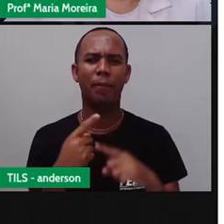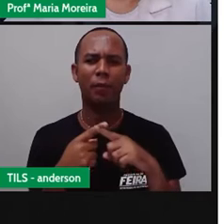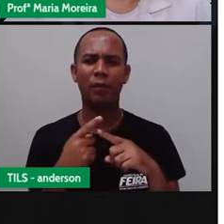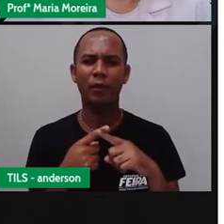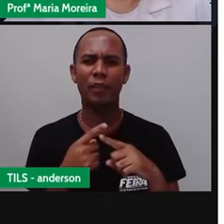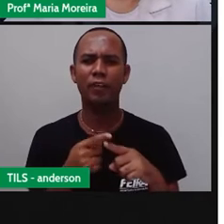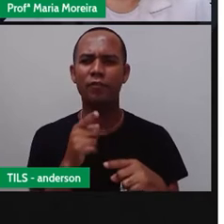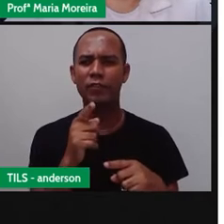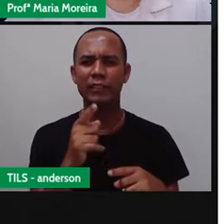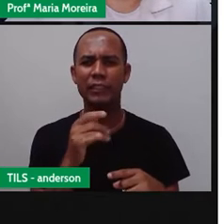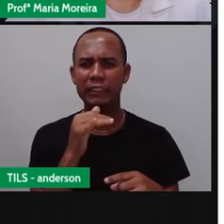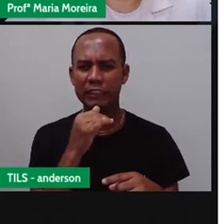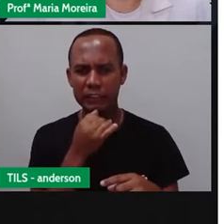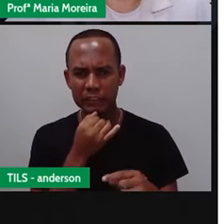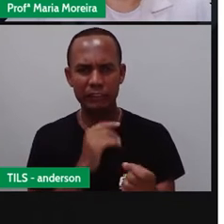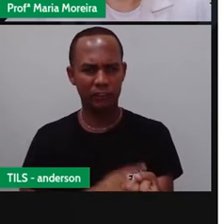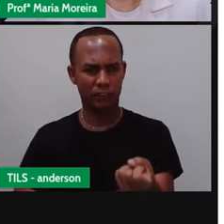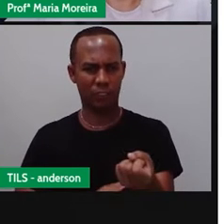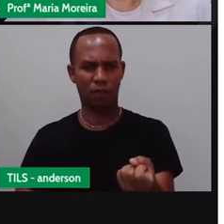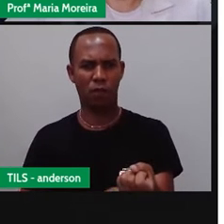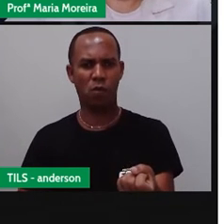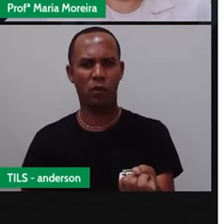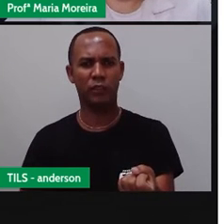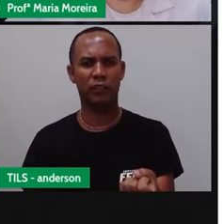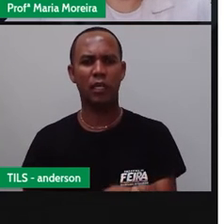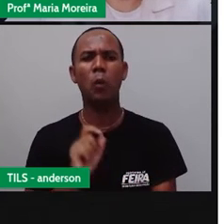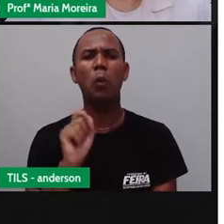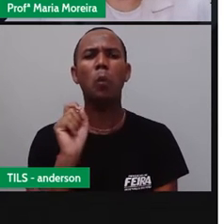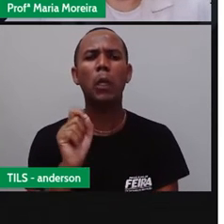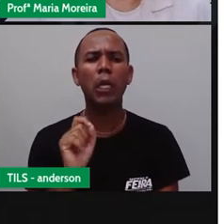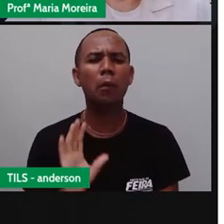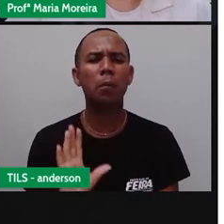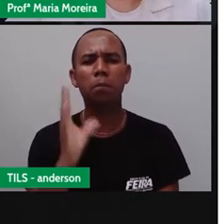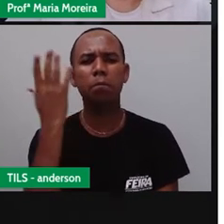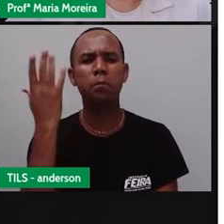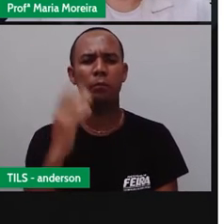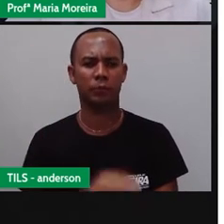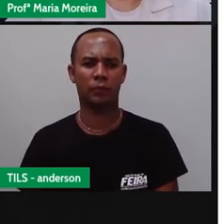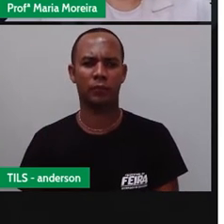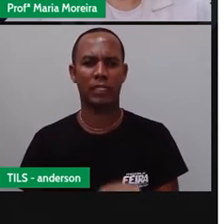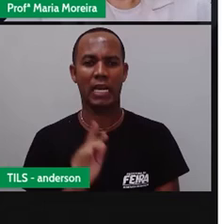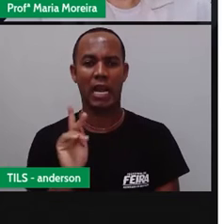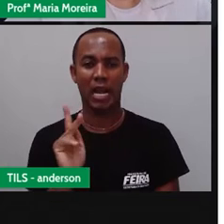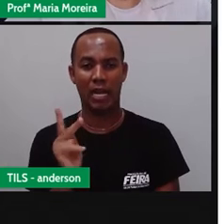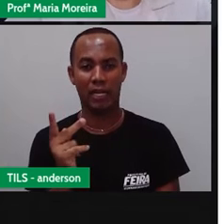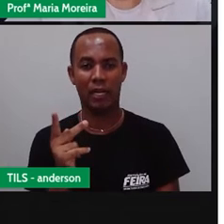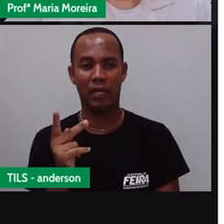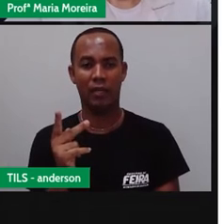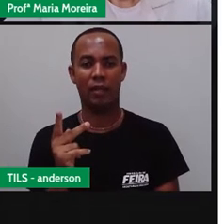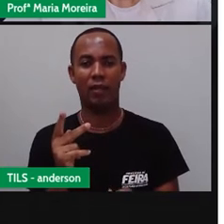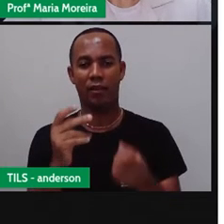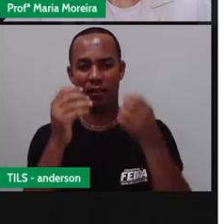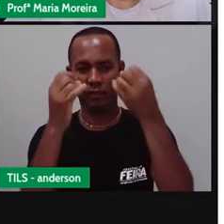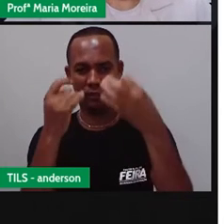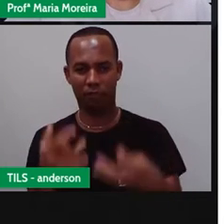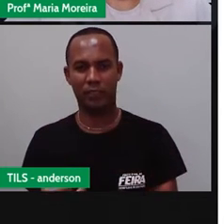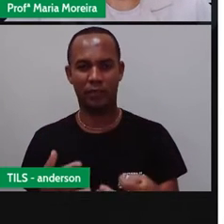está tão triste e nervosa? O que houve? A H explicou. Amiga,